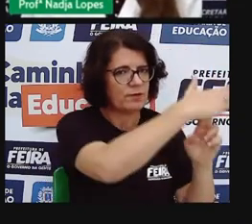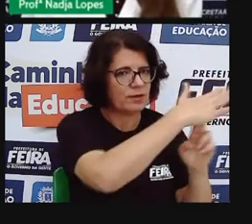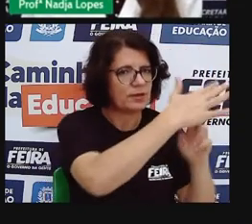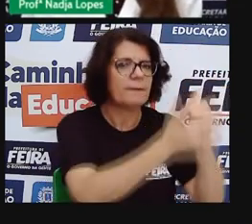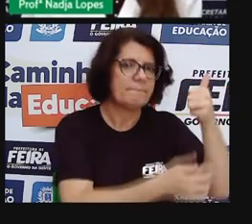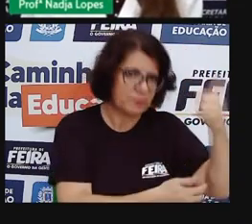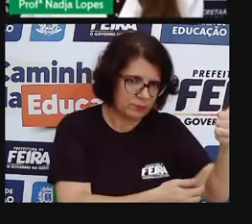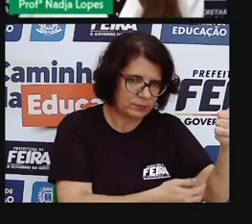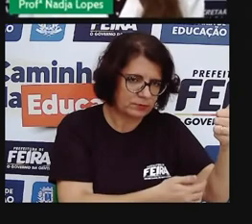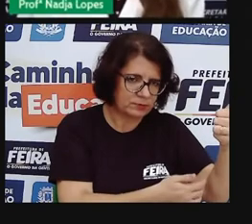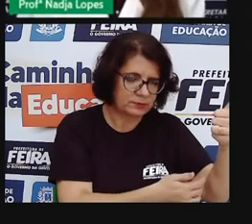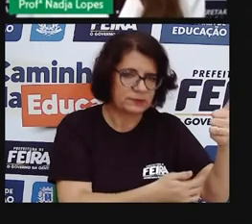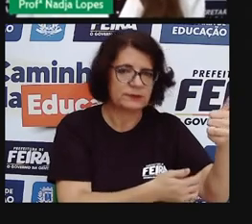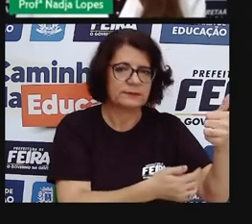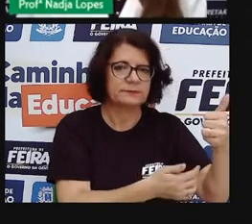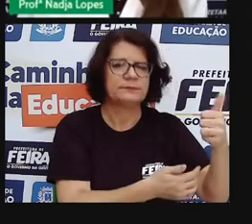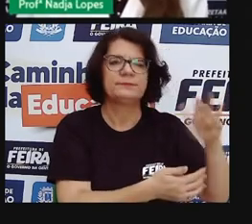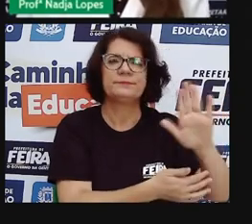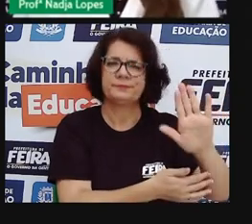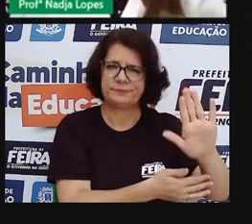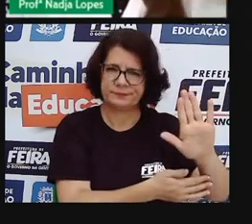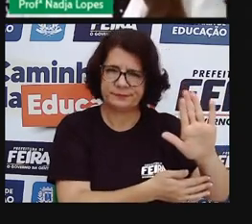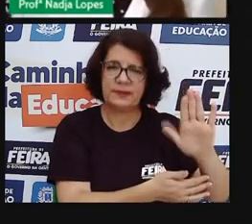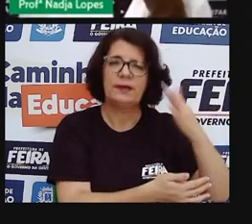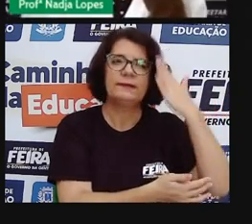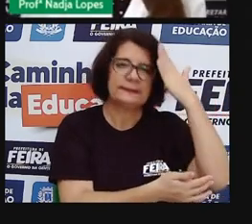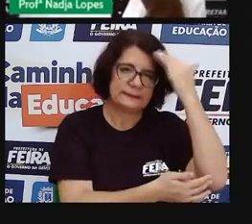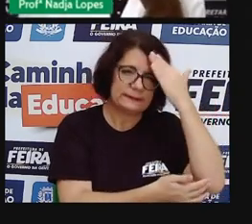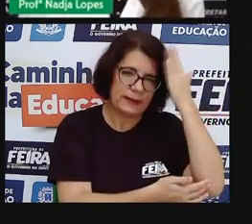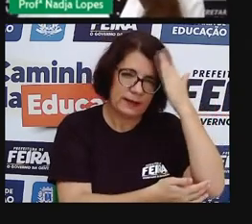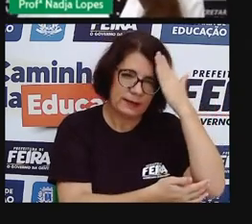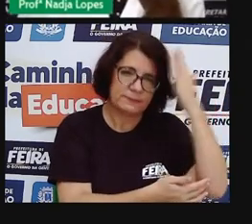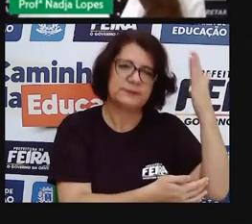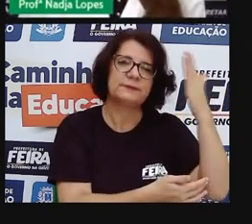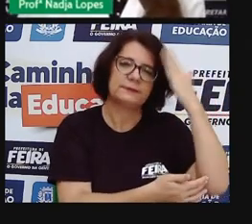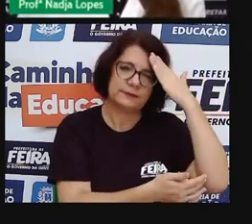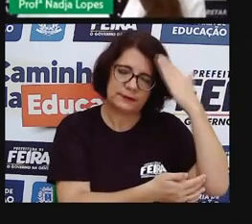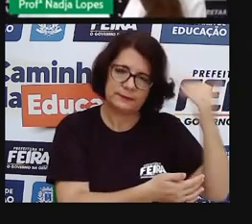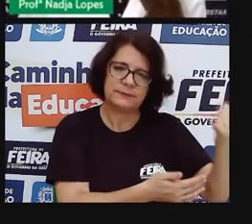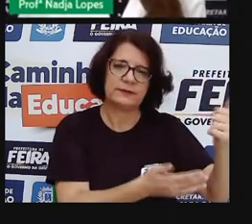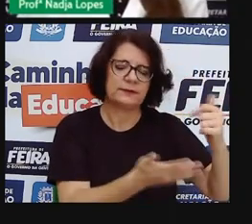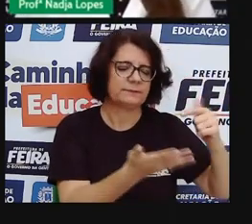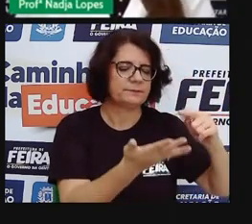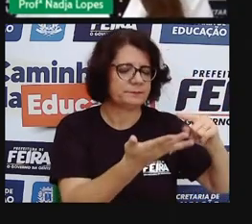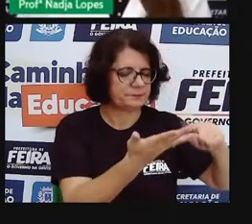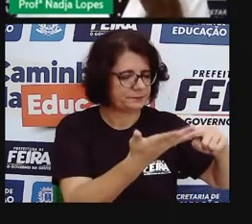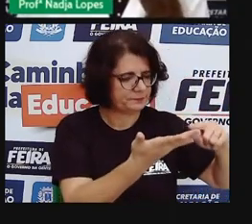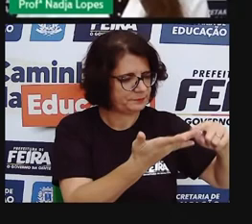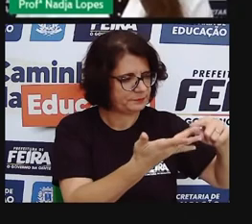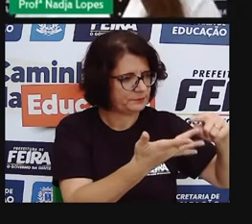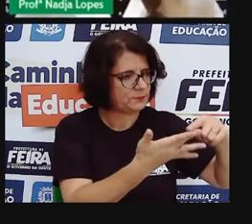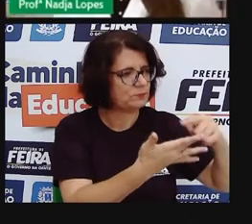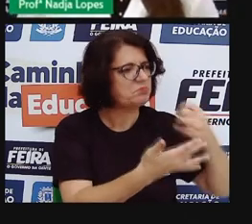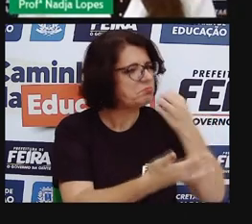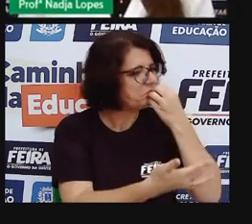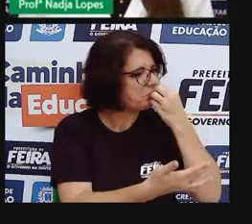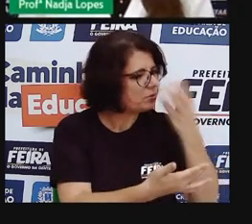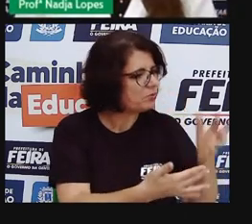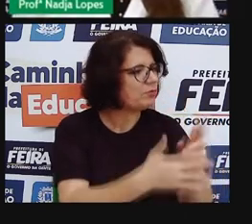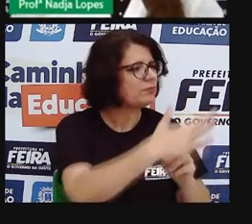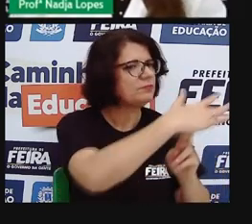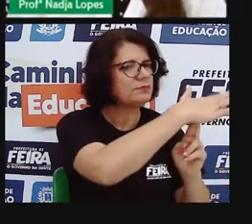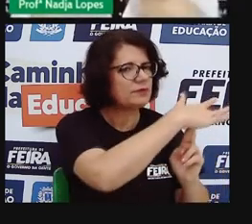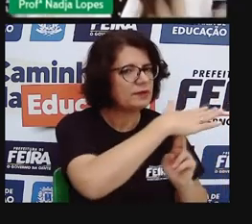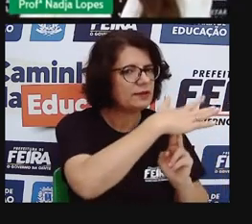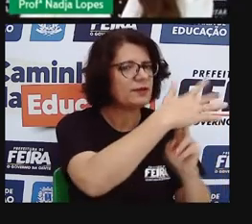negativos. A gente sabe, eu já vinha falando com vocês, né, que é uma, um comércio que